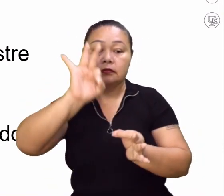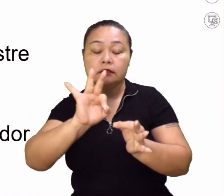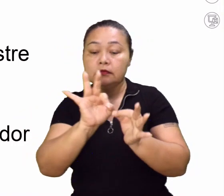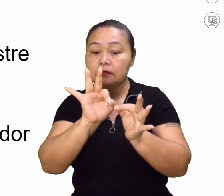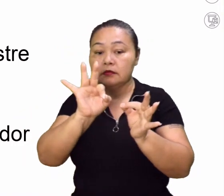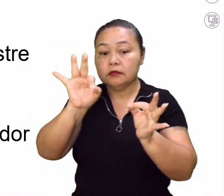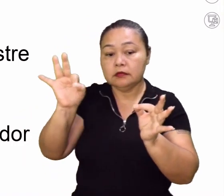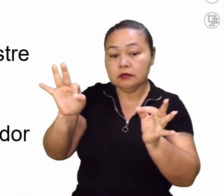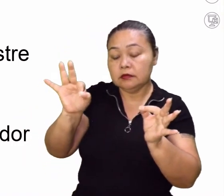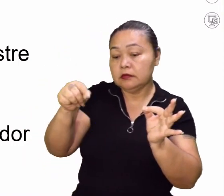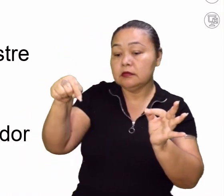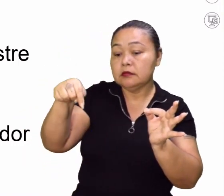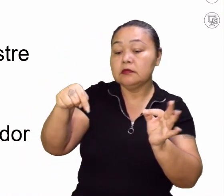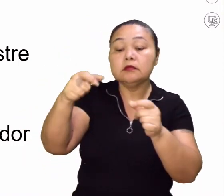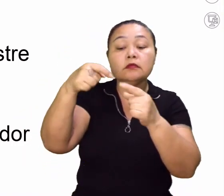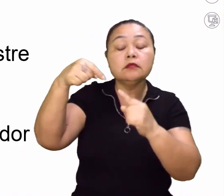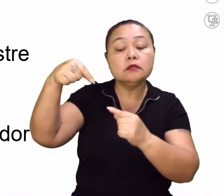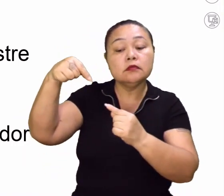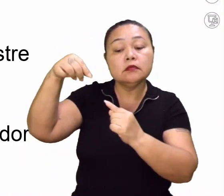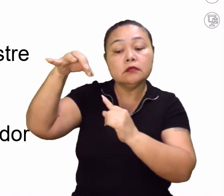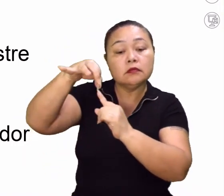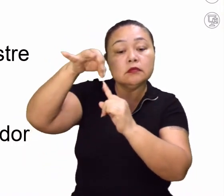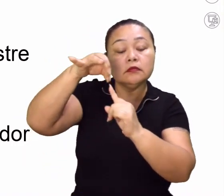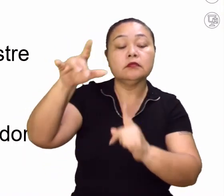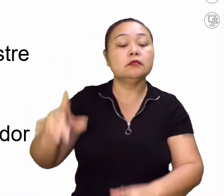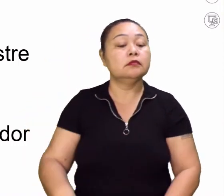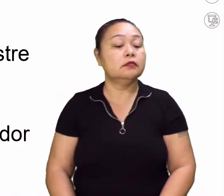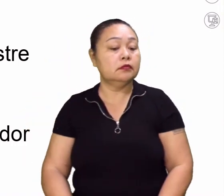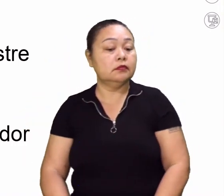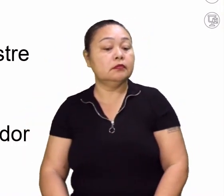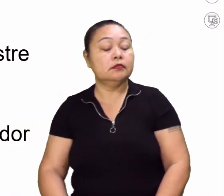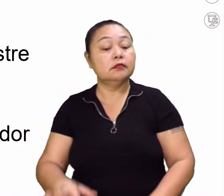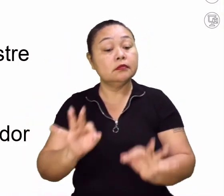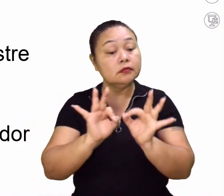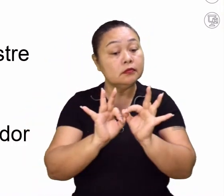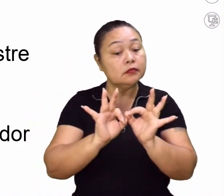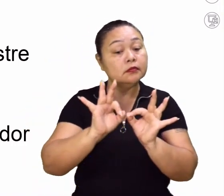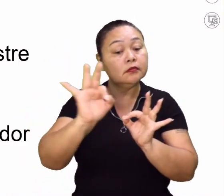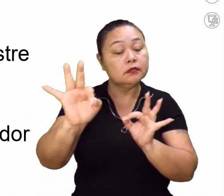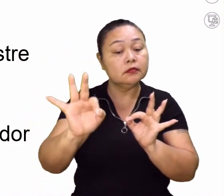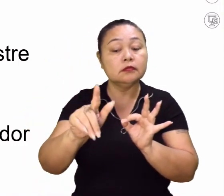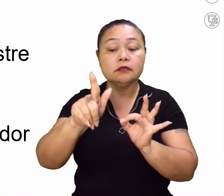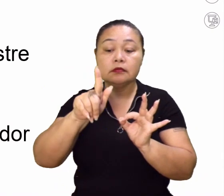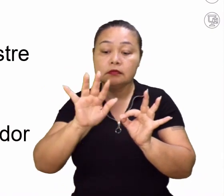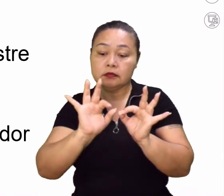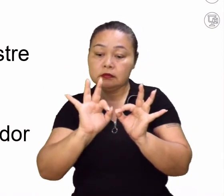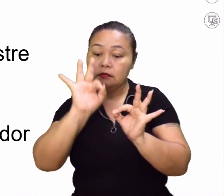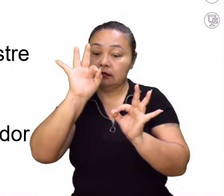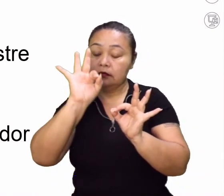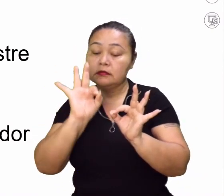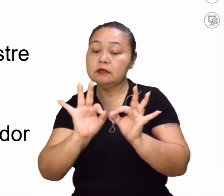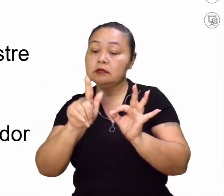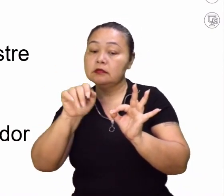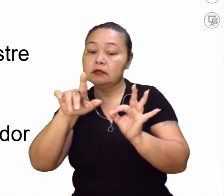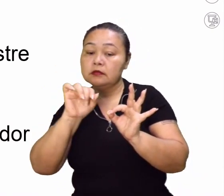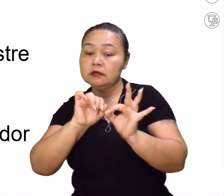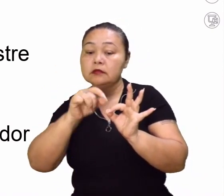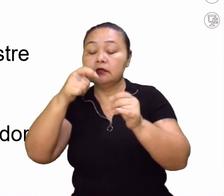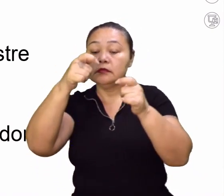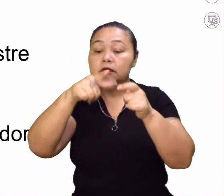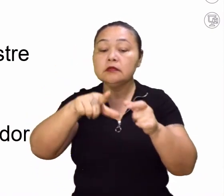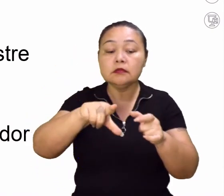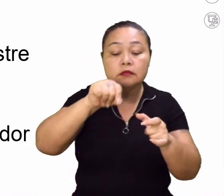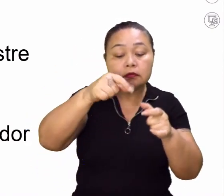latitude e de longitude do ponto indicado. C, a distância em graus entre o ponto